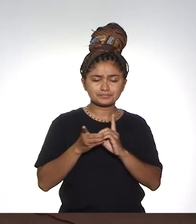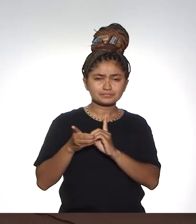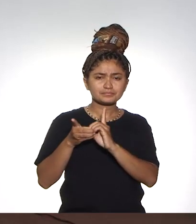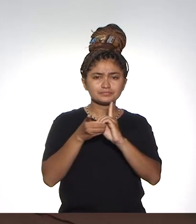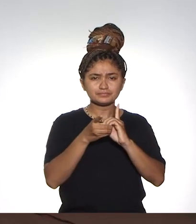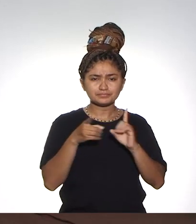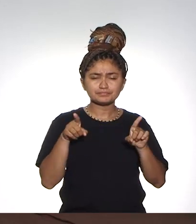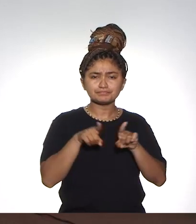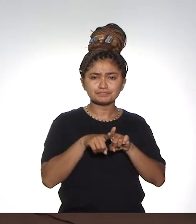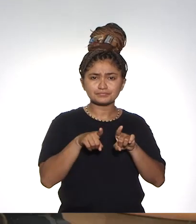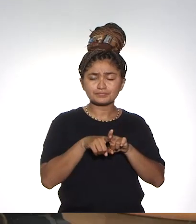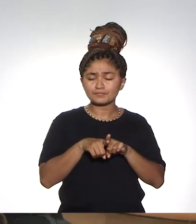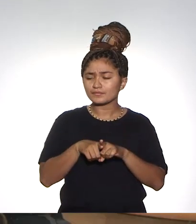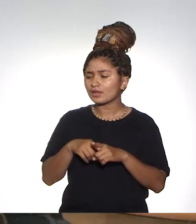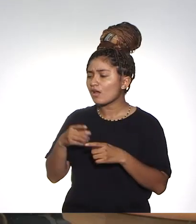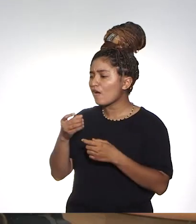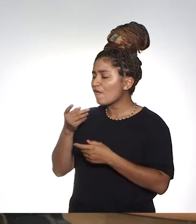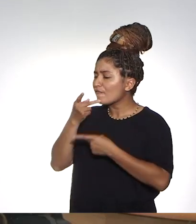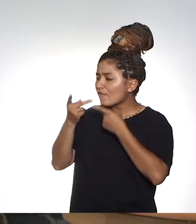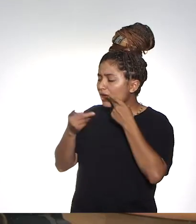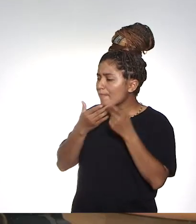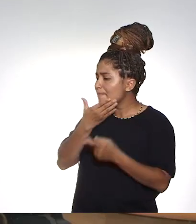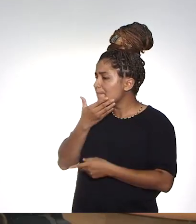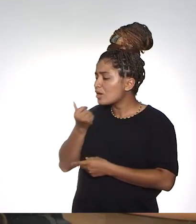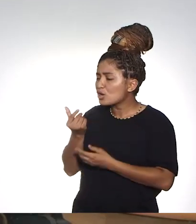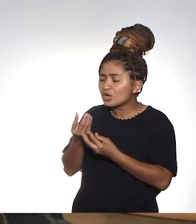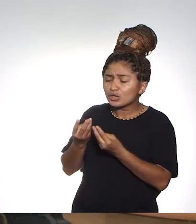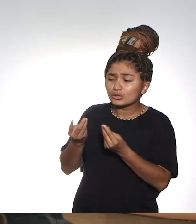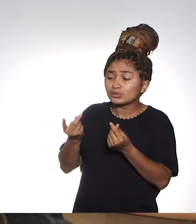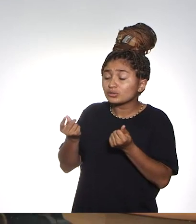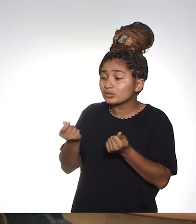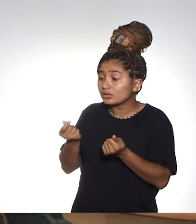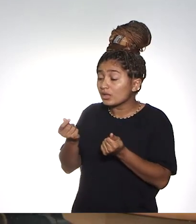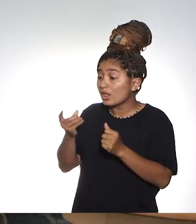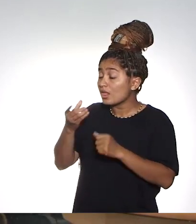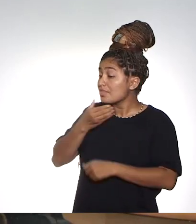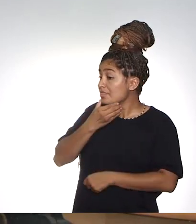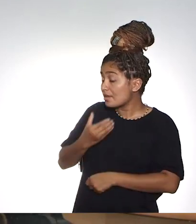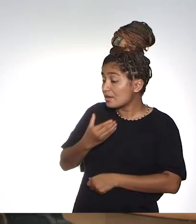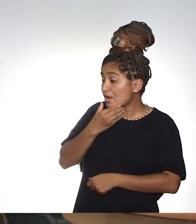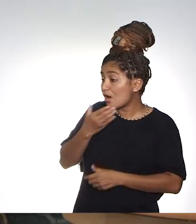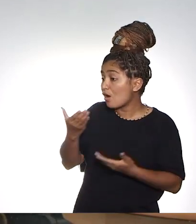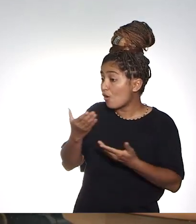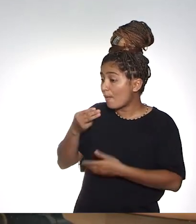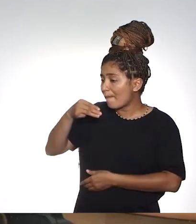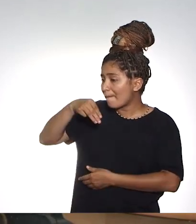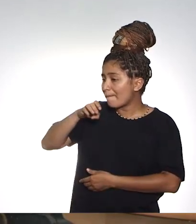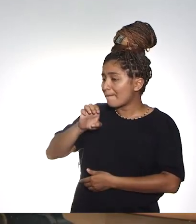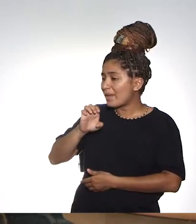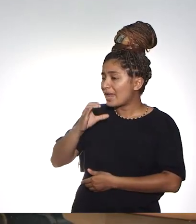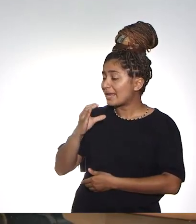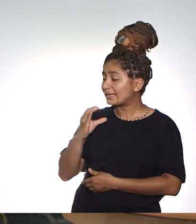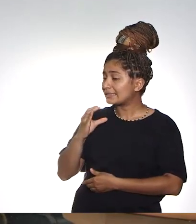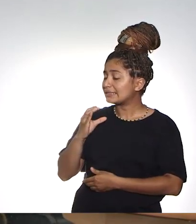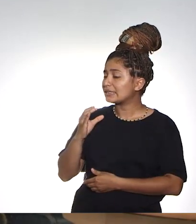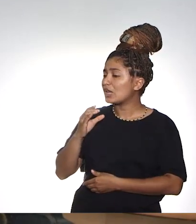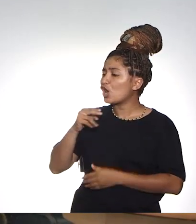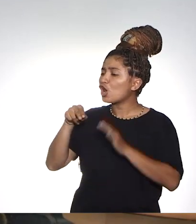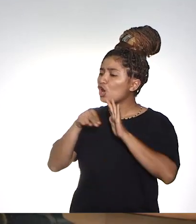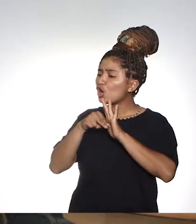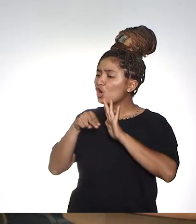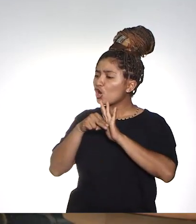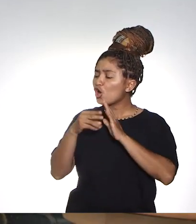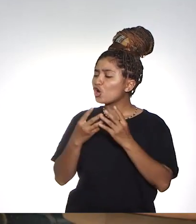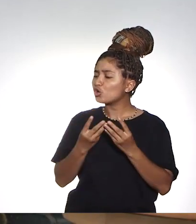democrática. E você fala bastante aí dos índices de qualidade, da melhoria da nossa qualidade e esse mês de dezembro o MEC divulgou